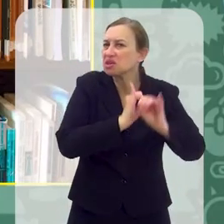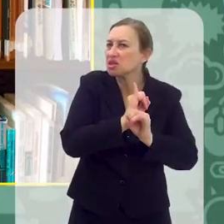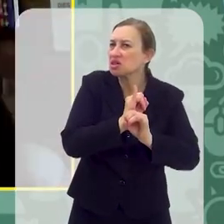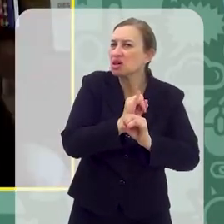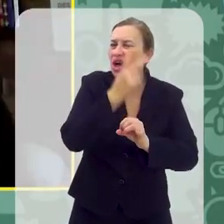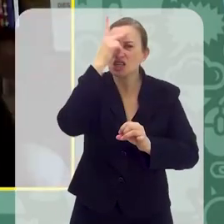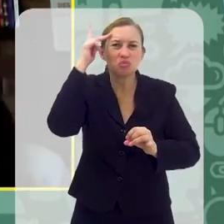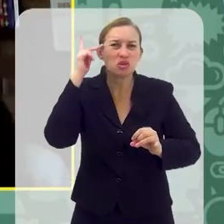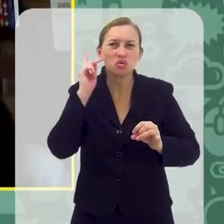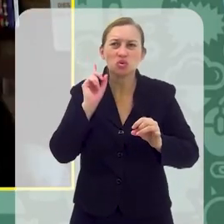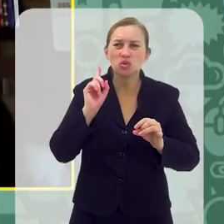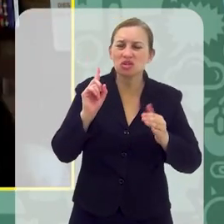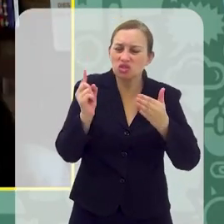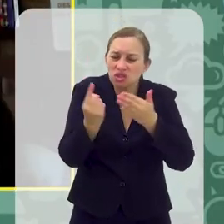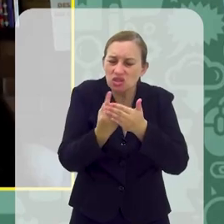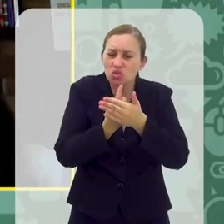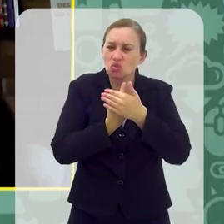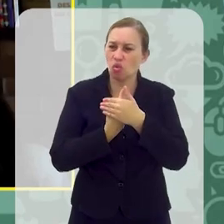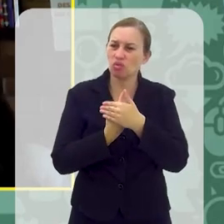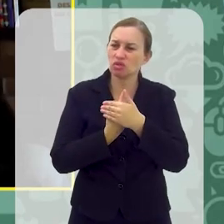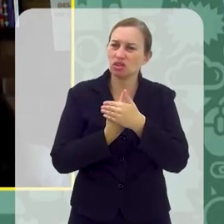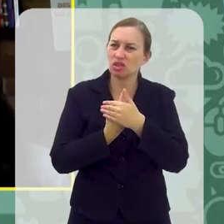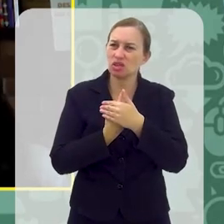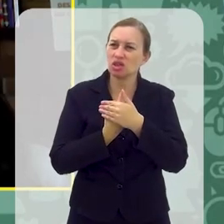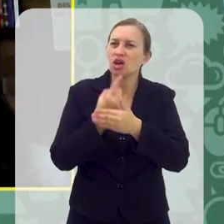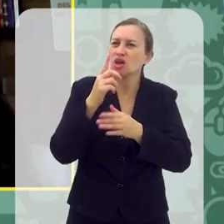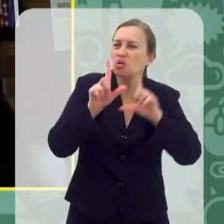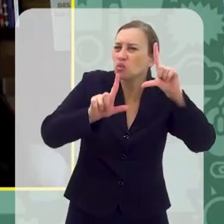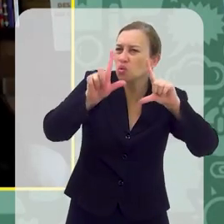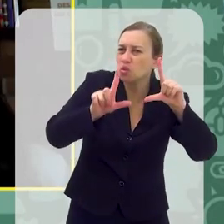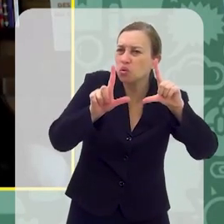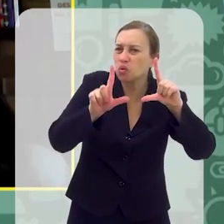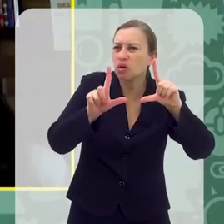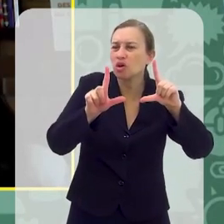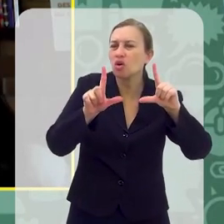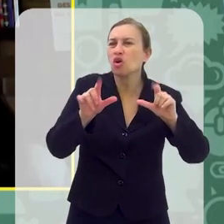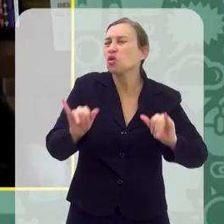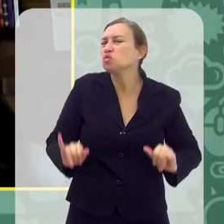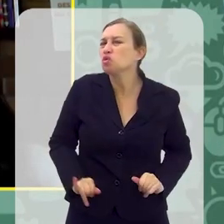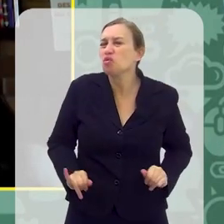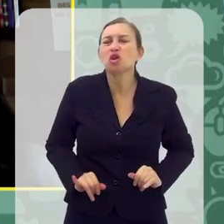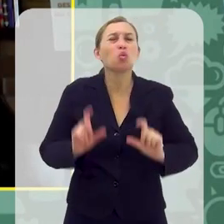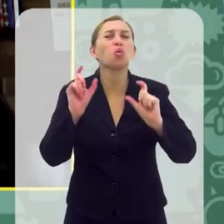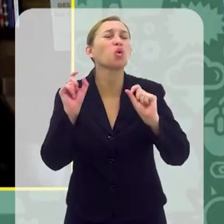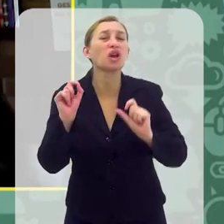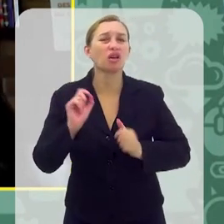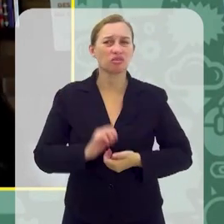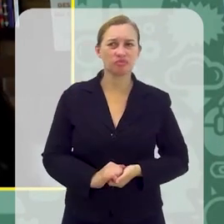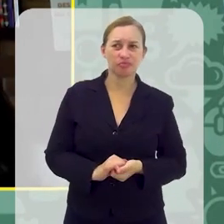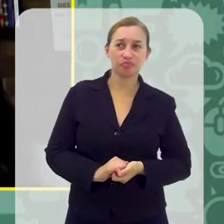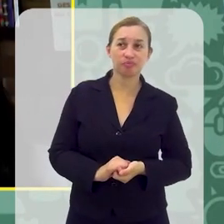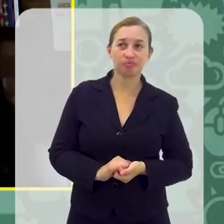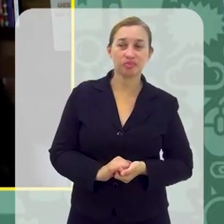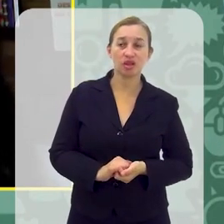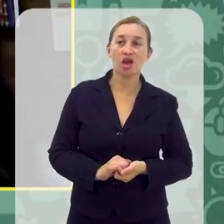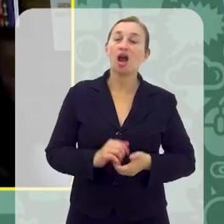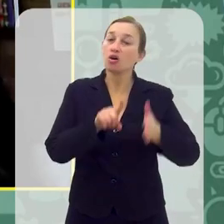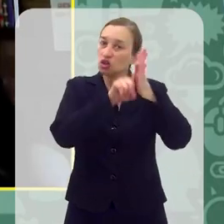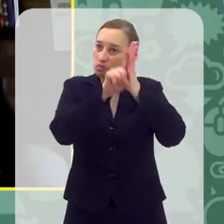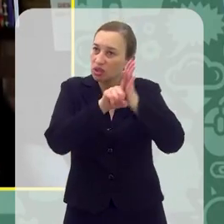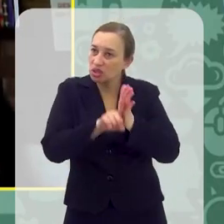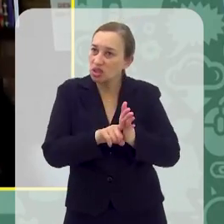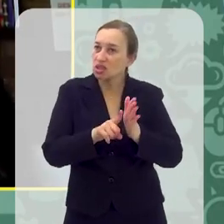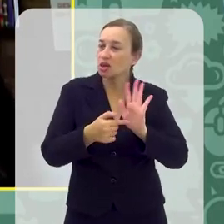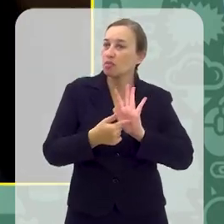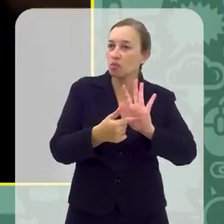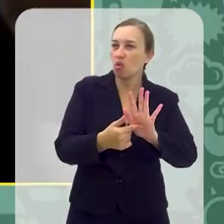dessas pessoas que se escondem, que usam a tela ali para se esconder? O que elas podem sofrer com isso? Uma das pesquisas